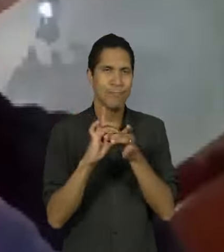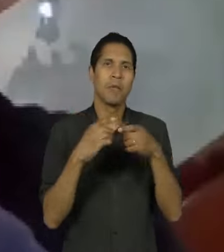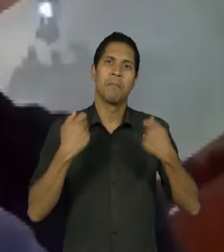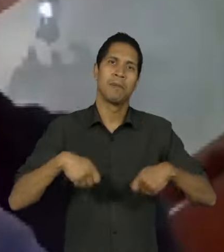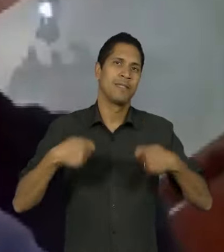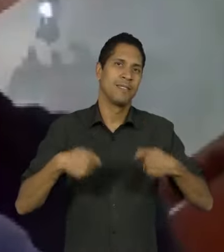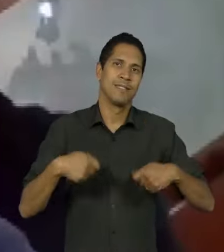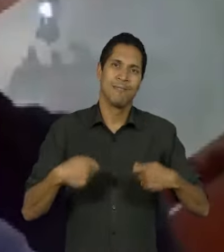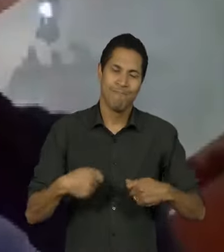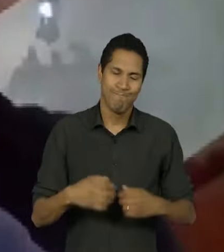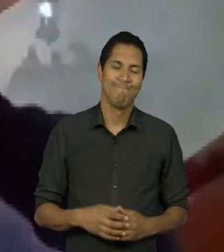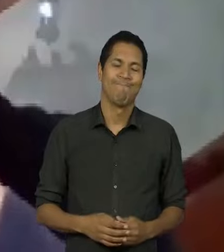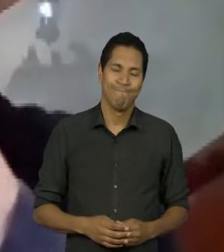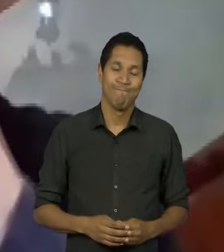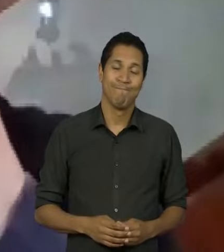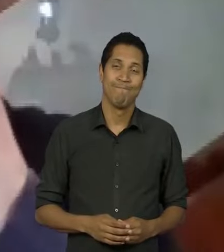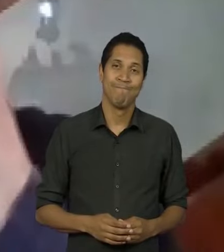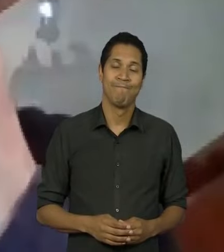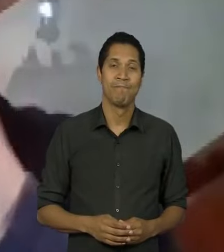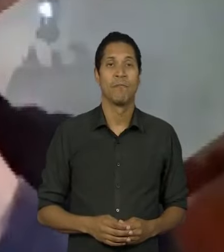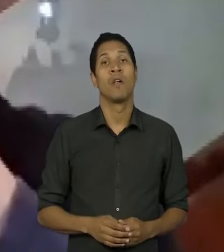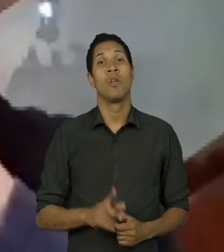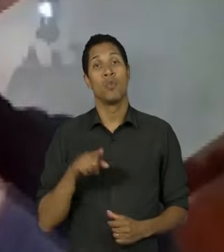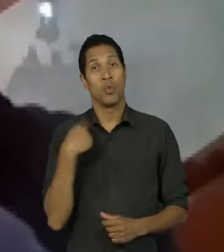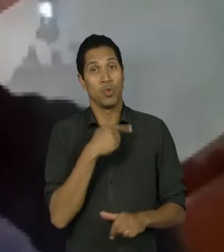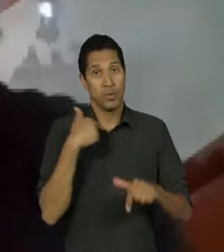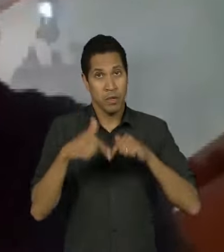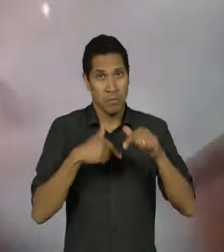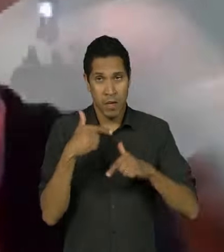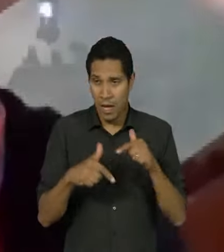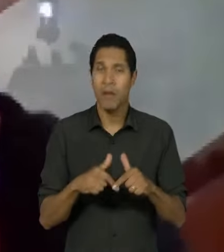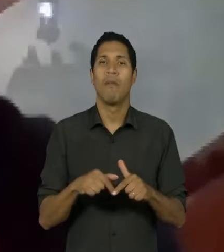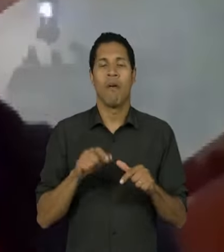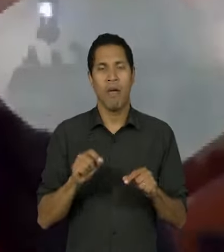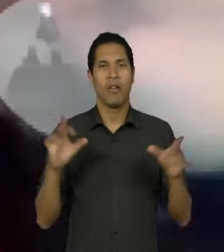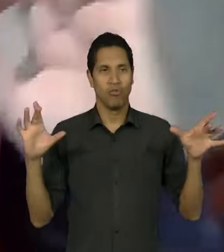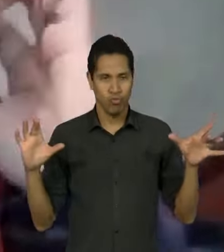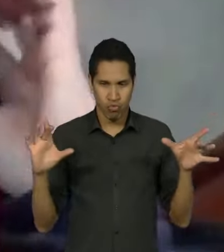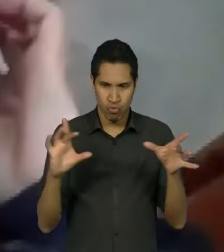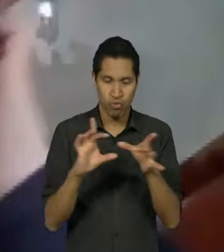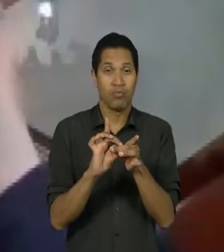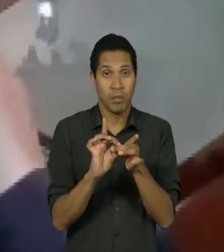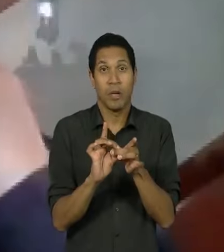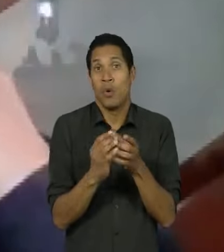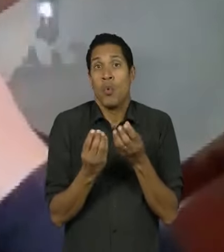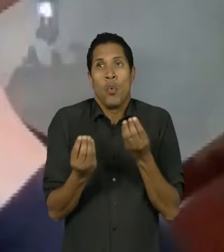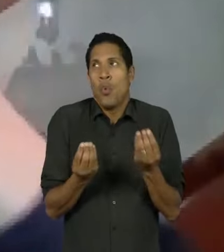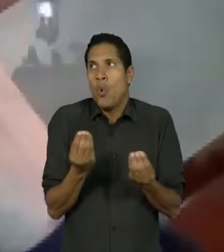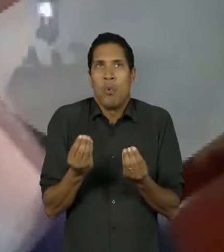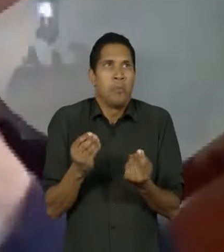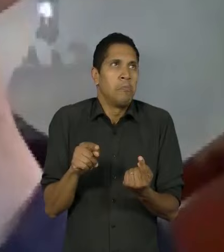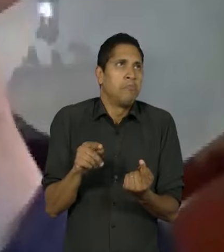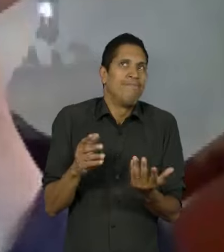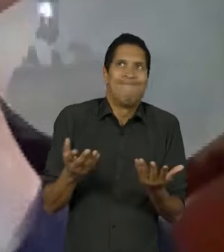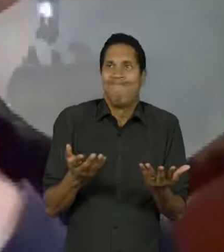que promover essa reconexão e aí através de quaisquer ferramentas que estejam aí disponíveis para